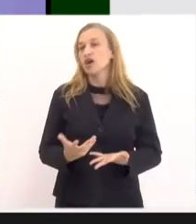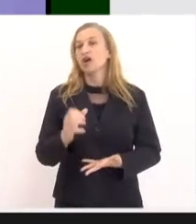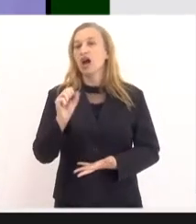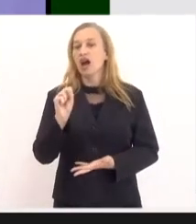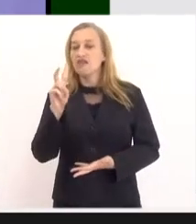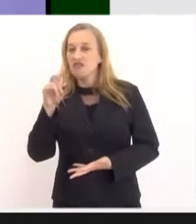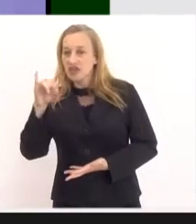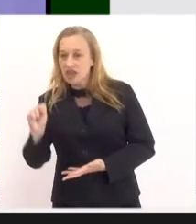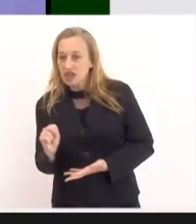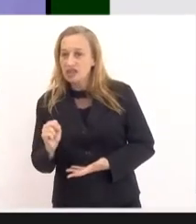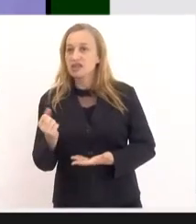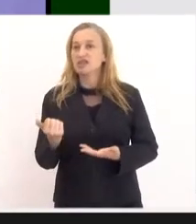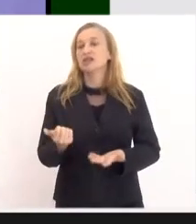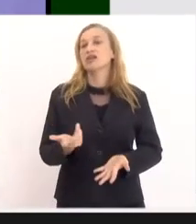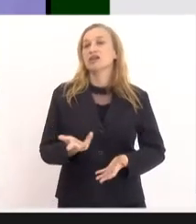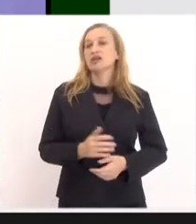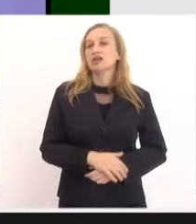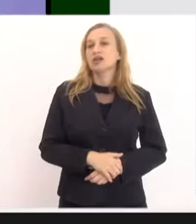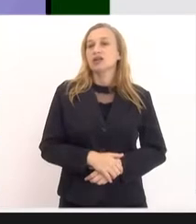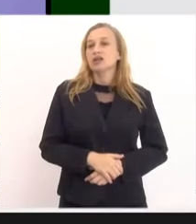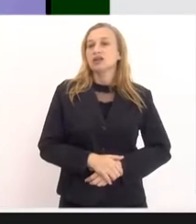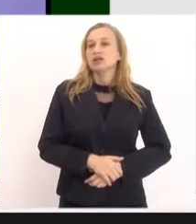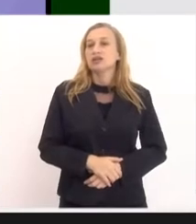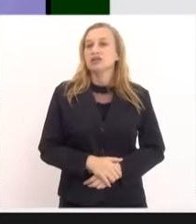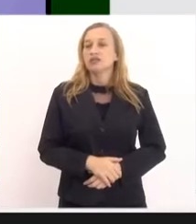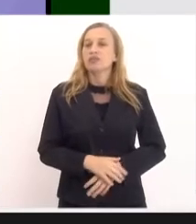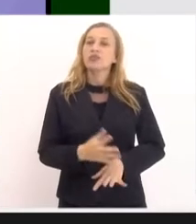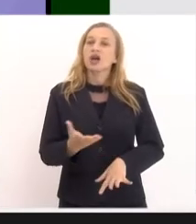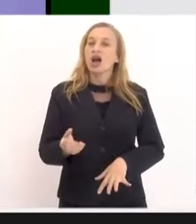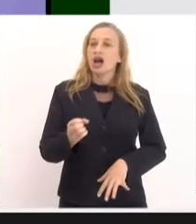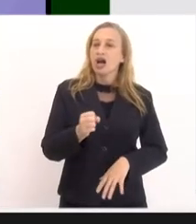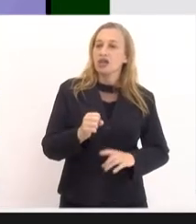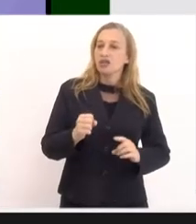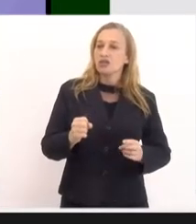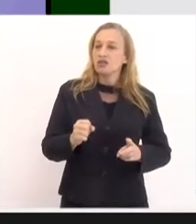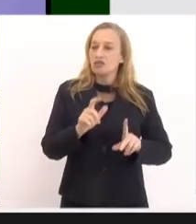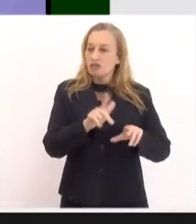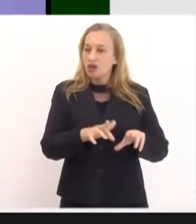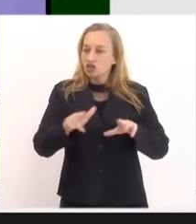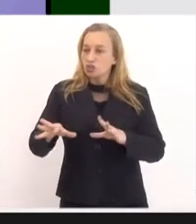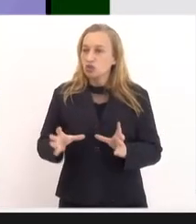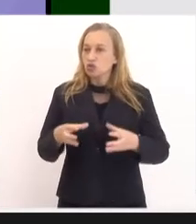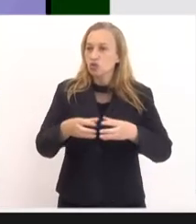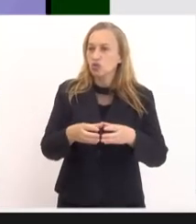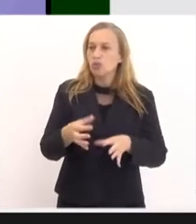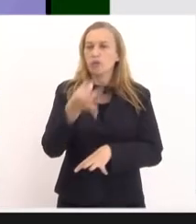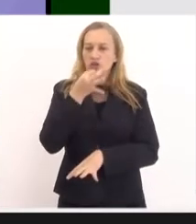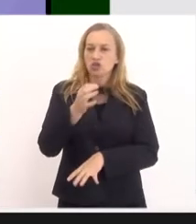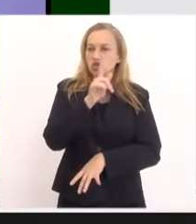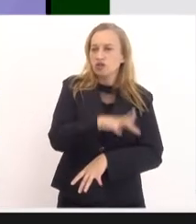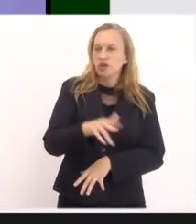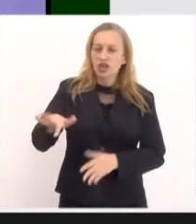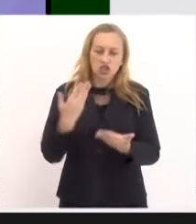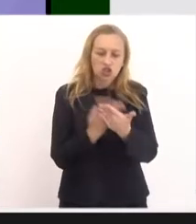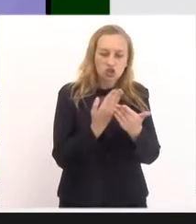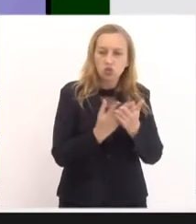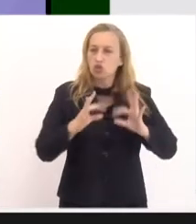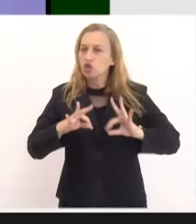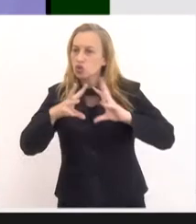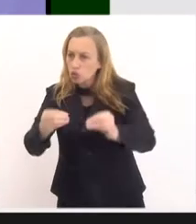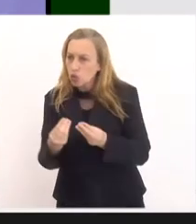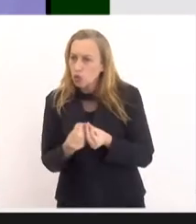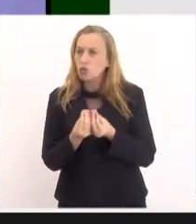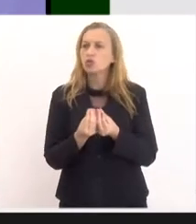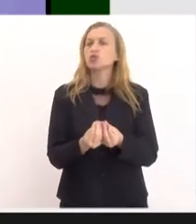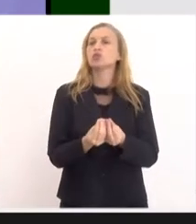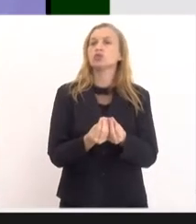coisa, a sociedade de imunologia ou de infectologia fala tal coisa, a gente olha os pareceres, estuda todos os pareceres, estuda